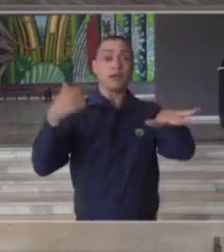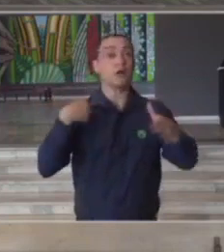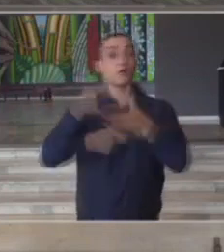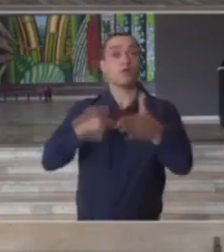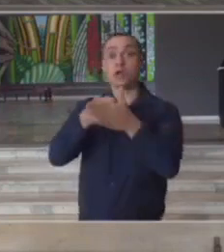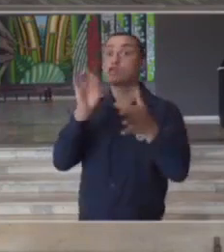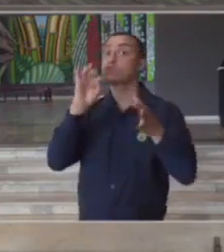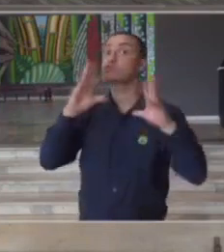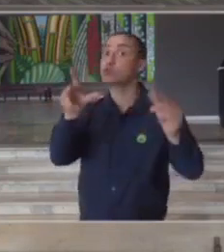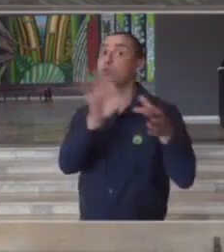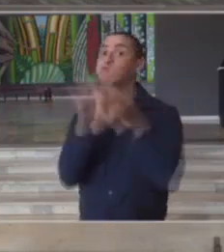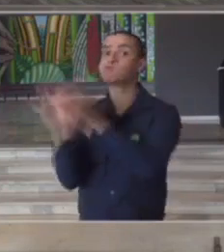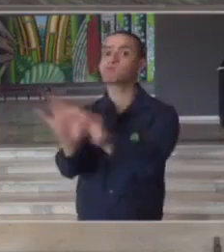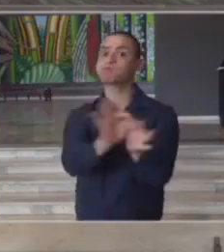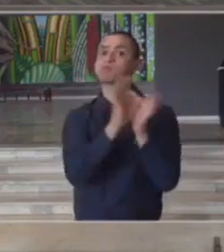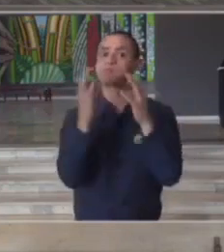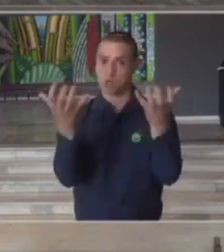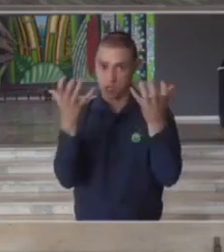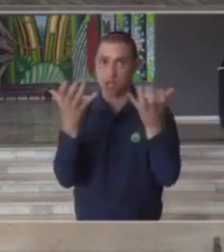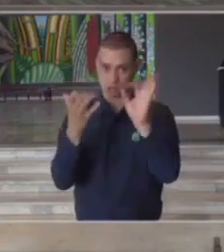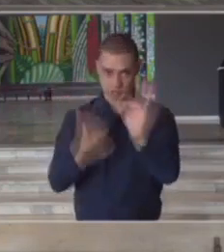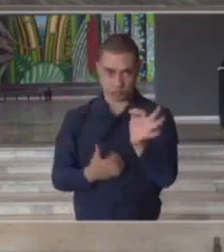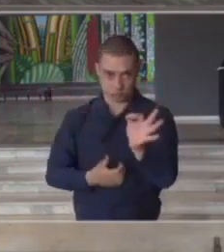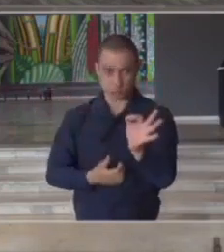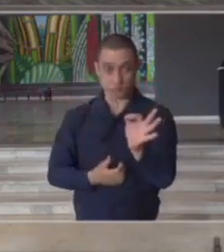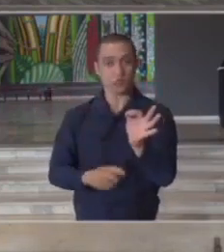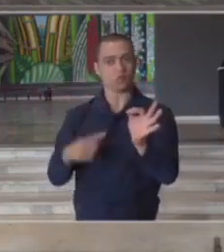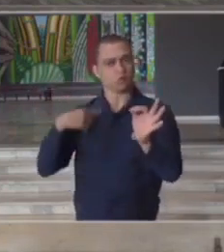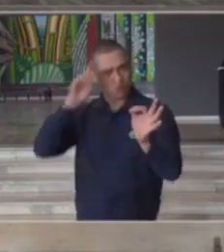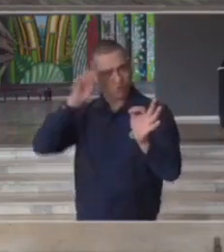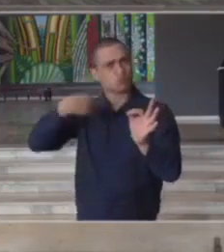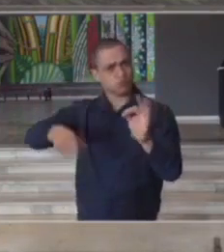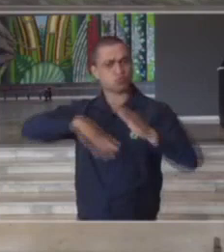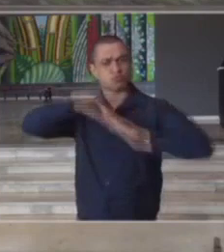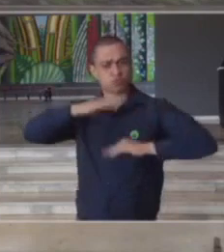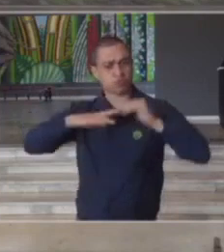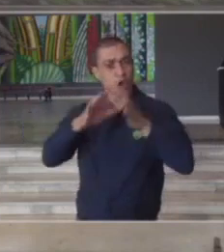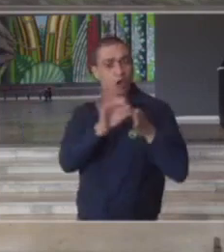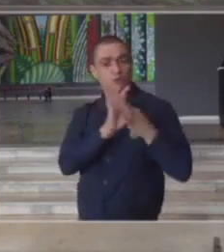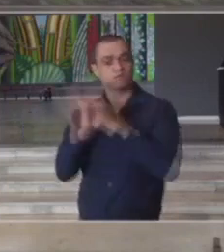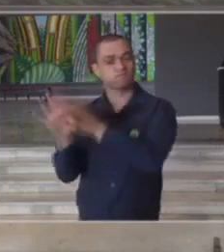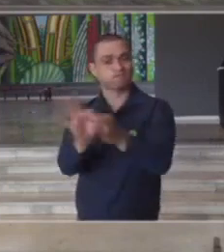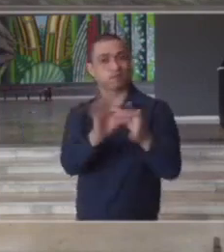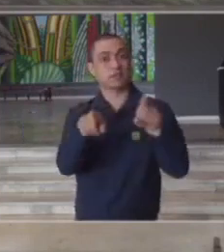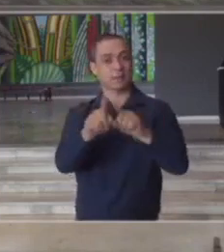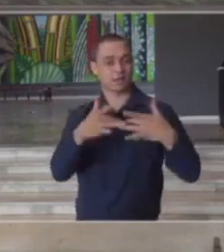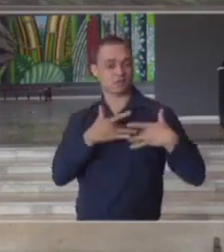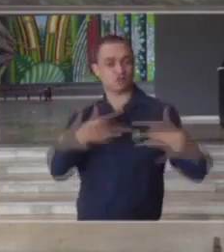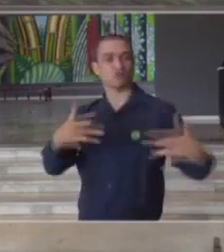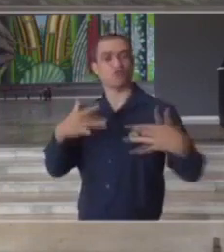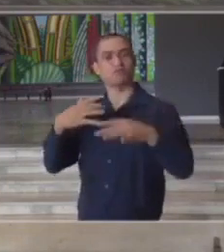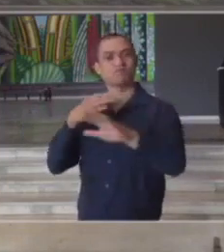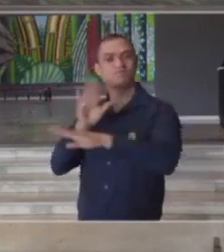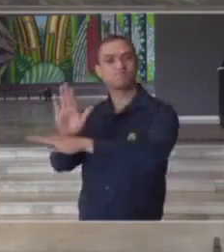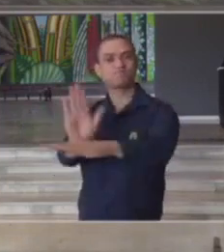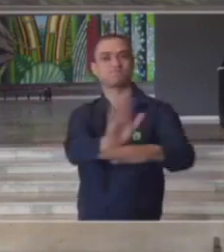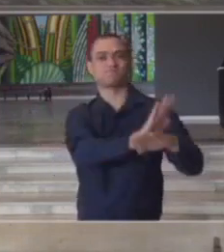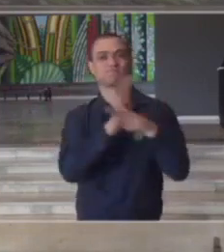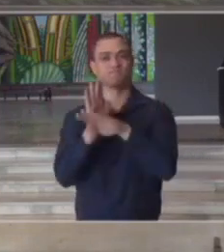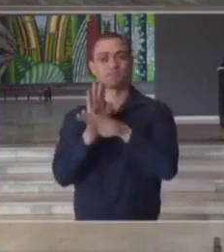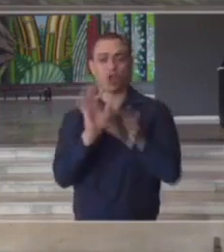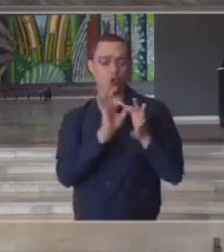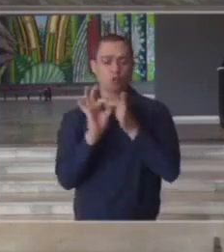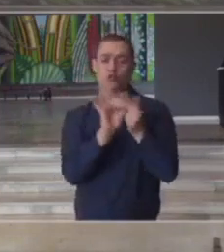todos a cada dia praticamos aqui a união e a solidariedade a união para